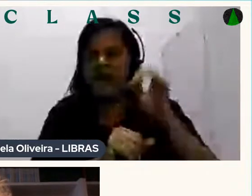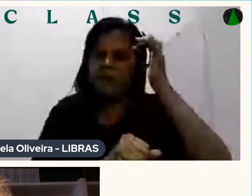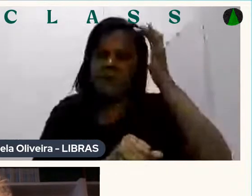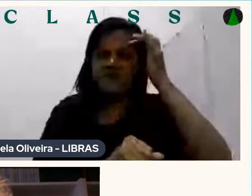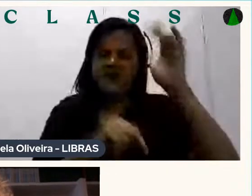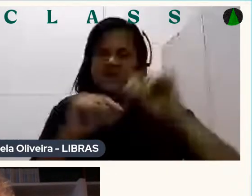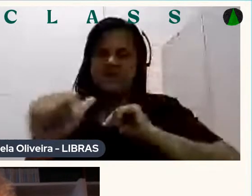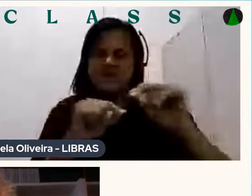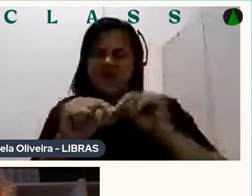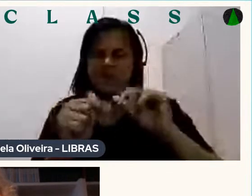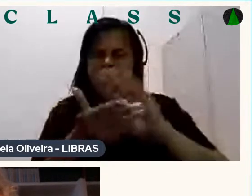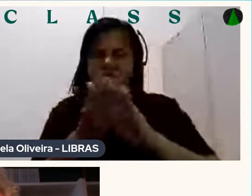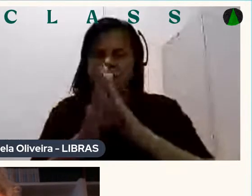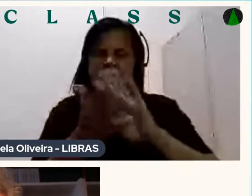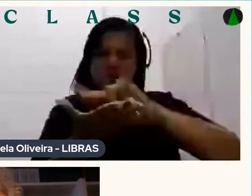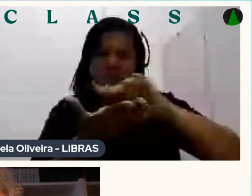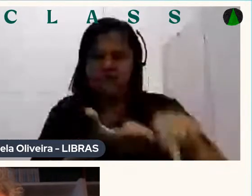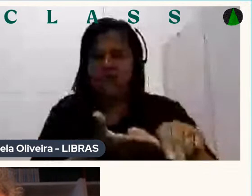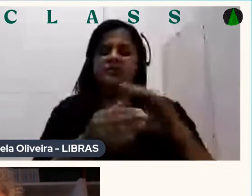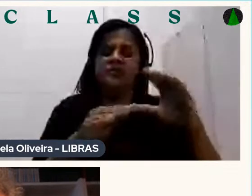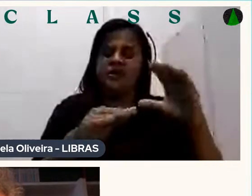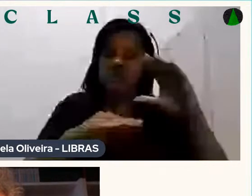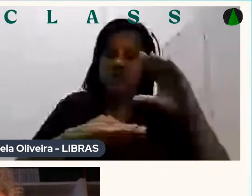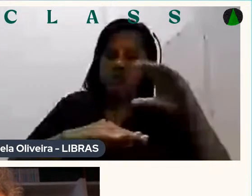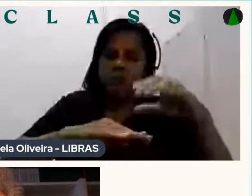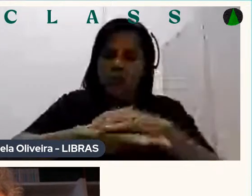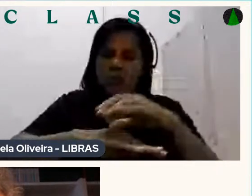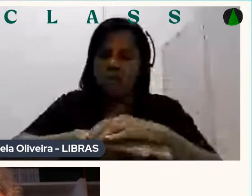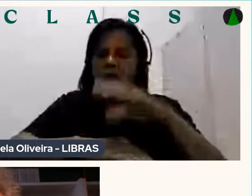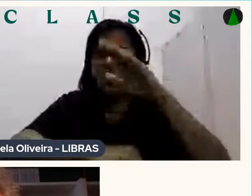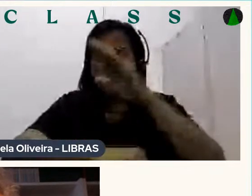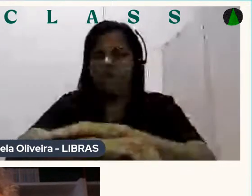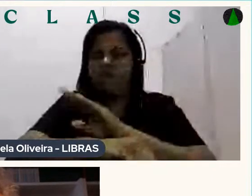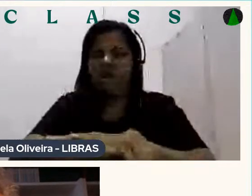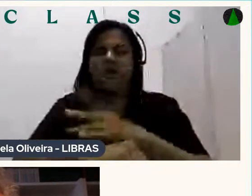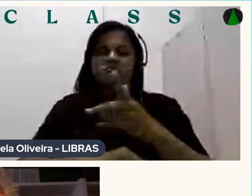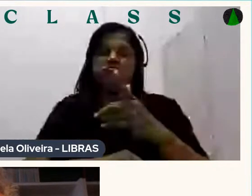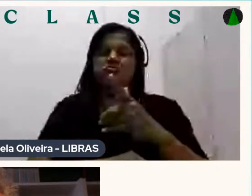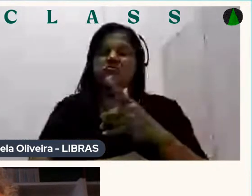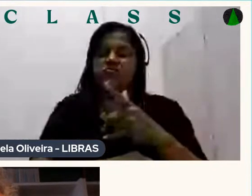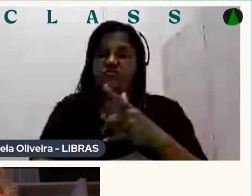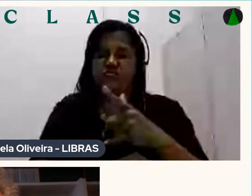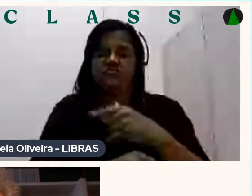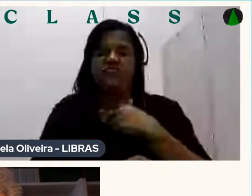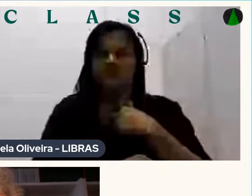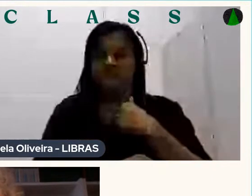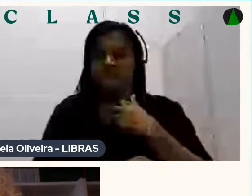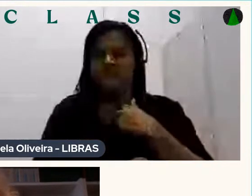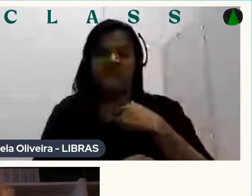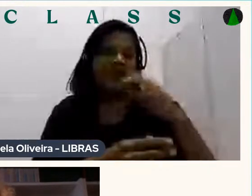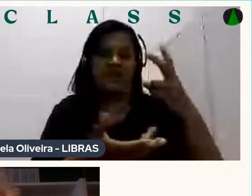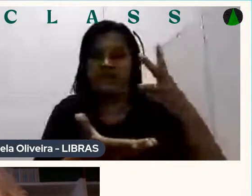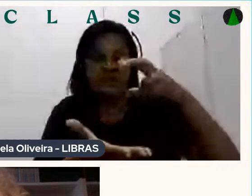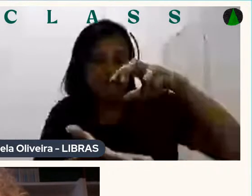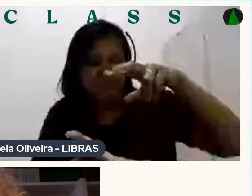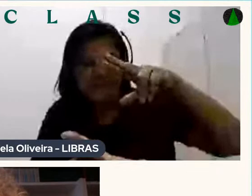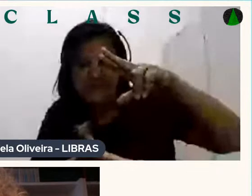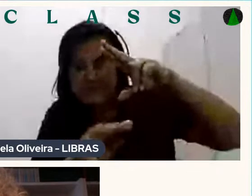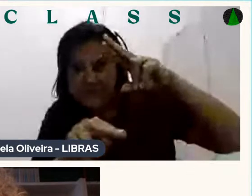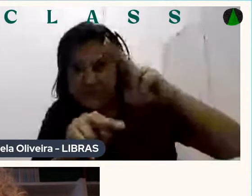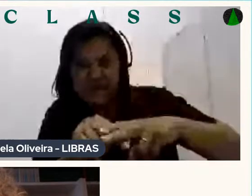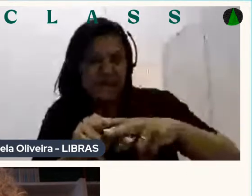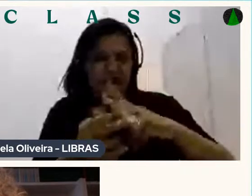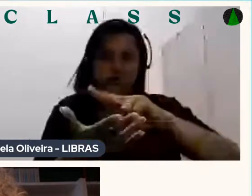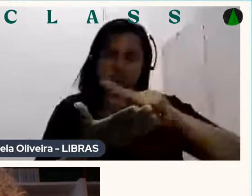tórax Às vezes tem que Modelar ele sentado E tudo mais Antes do Guti falar Só para trazer aqui Eu também tinha separado